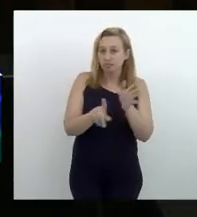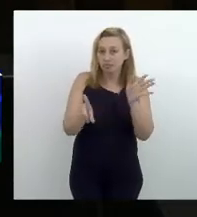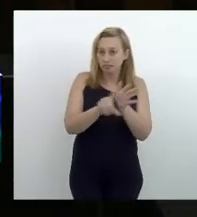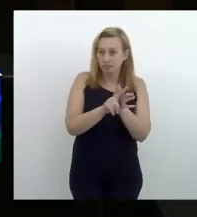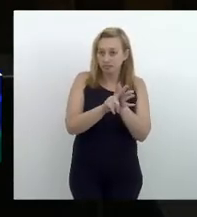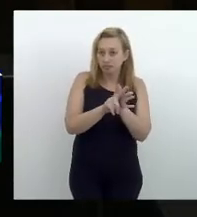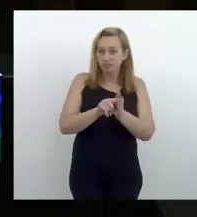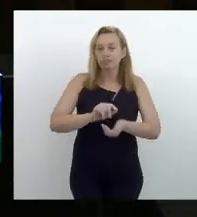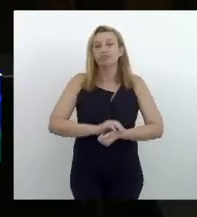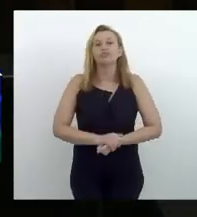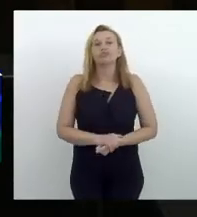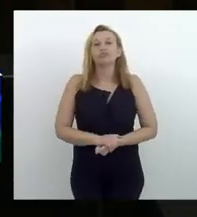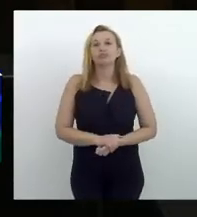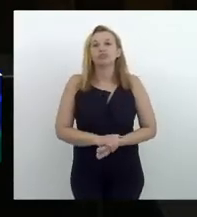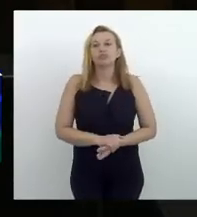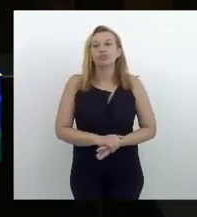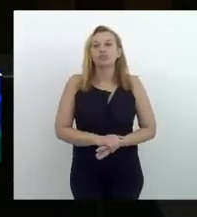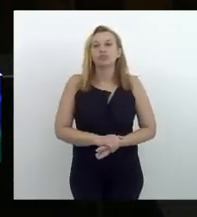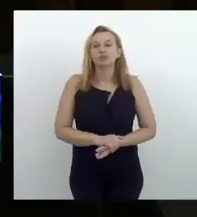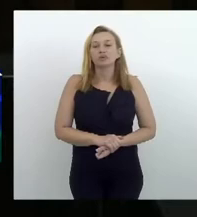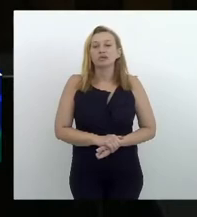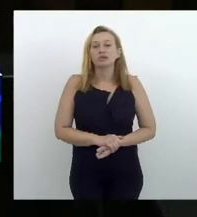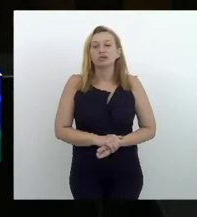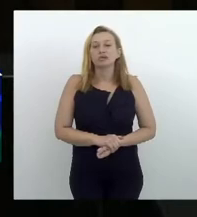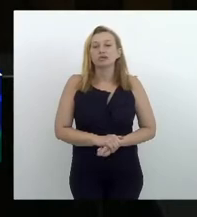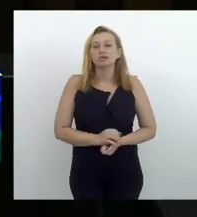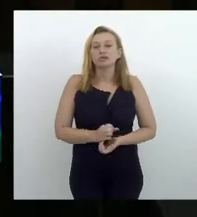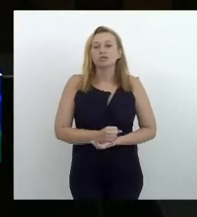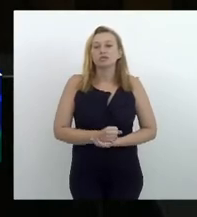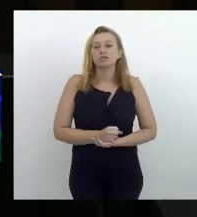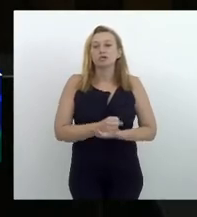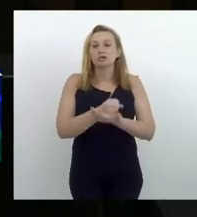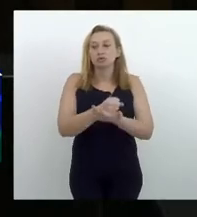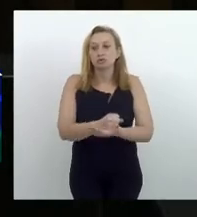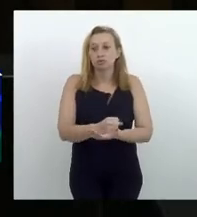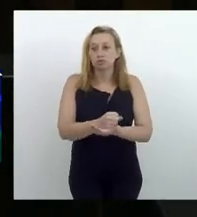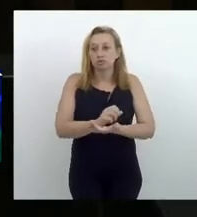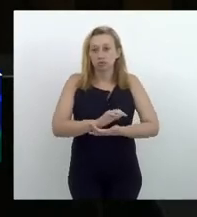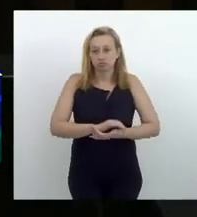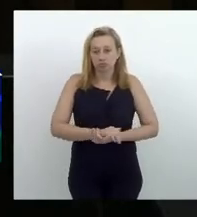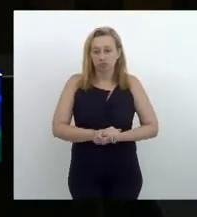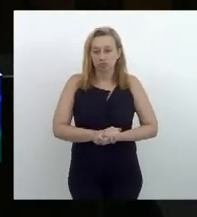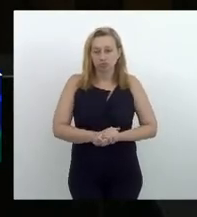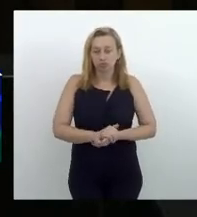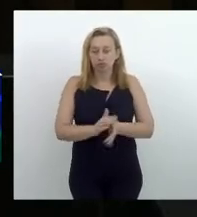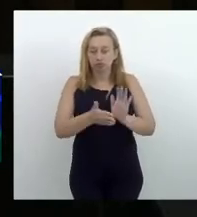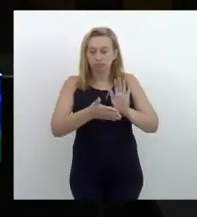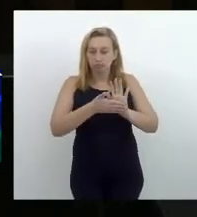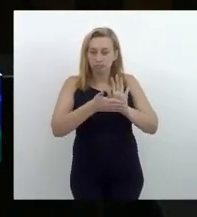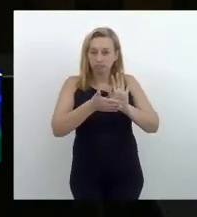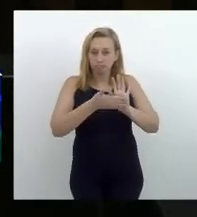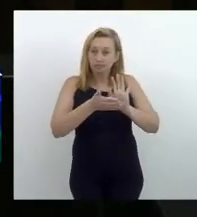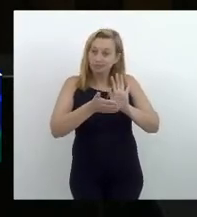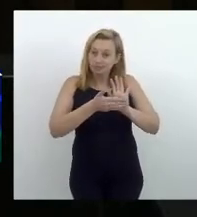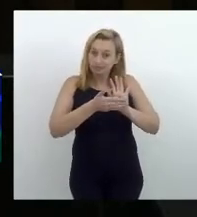que sustentam, em parte, a proposta